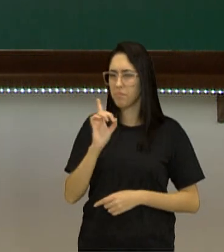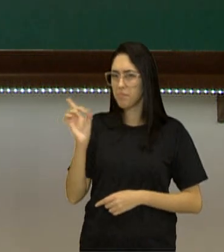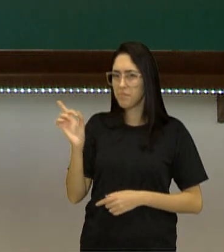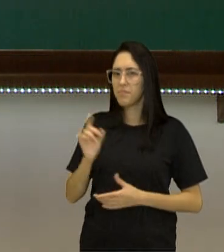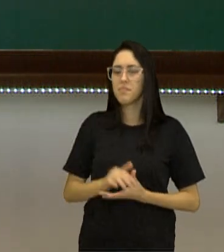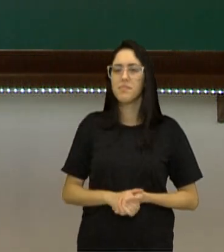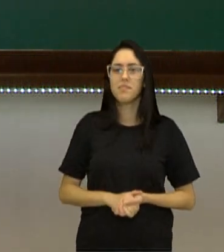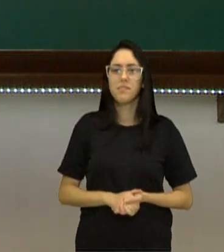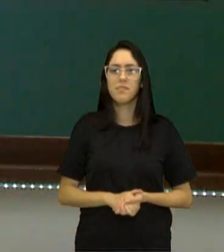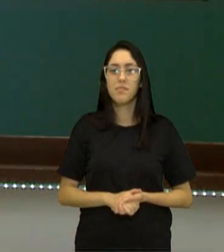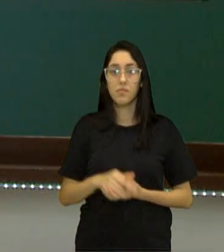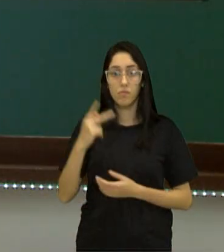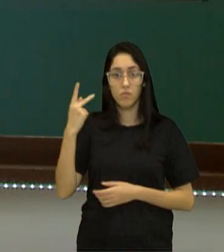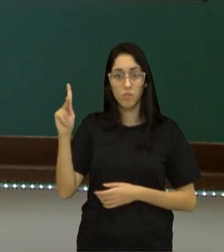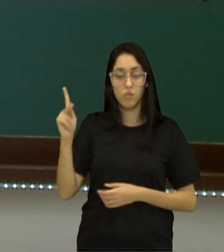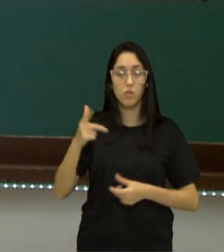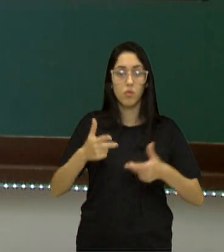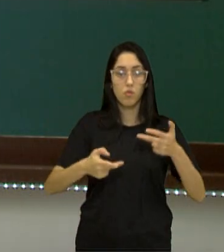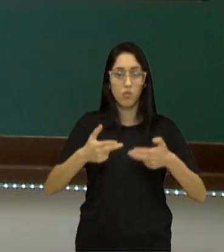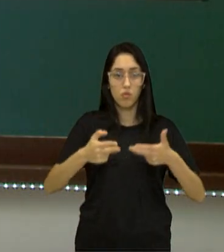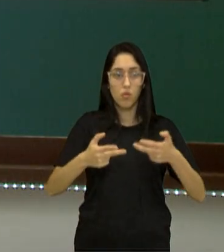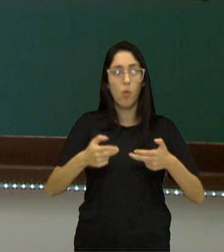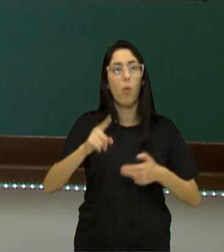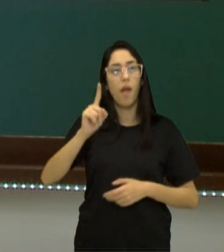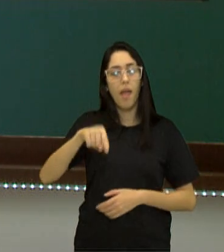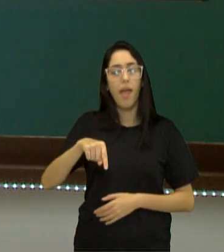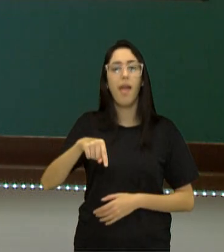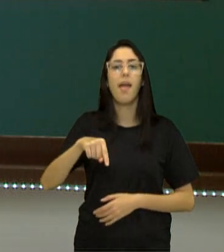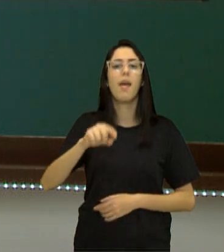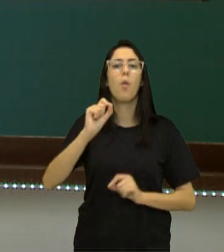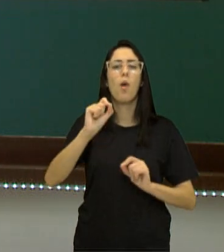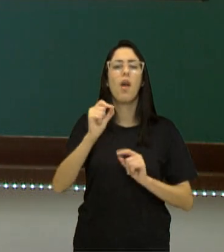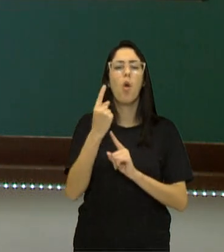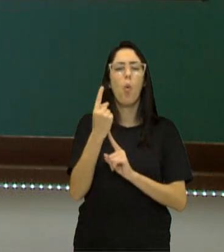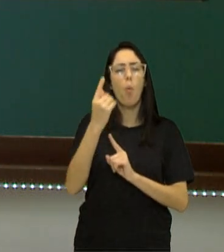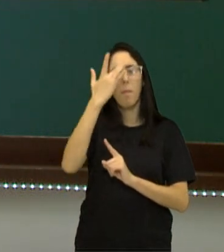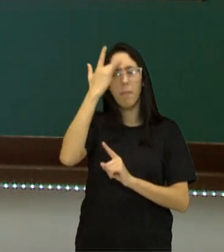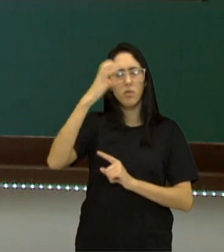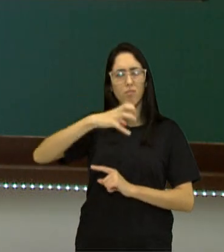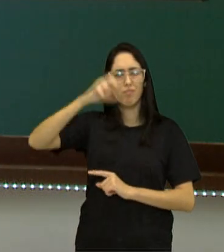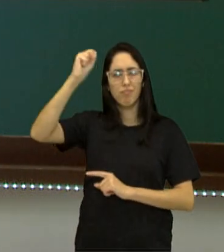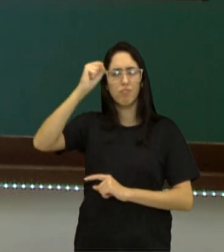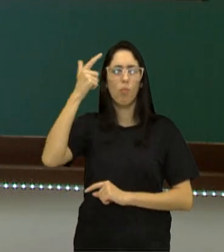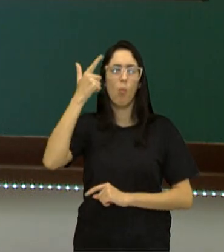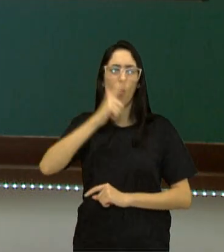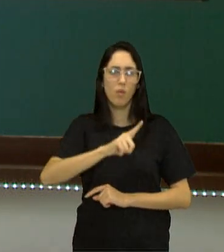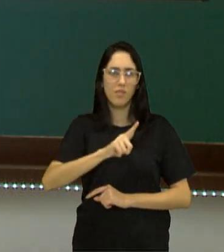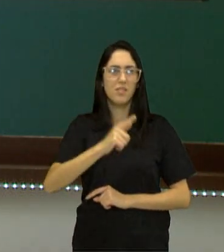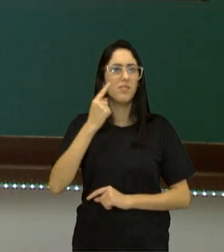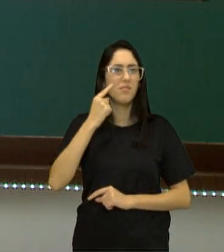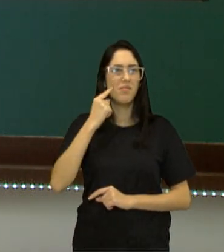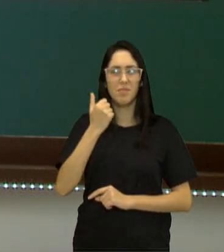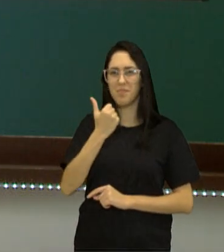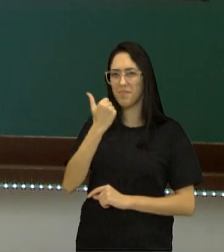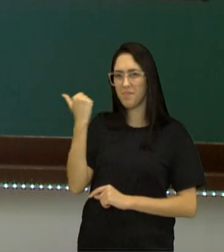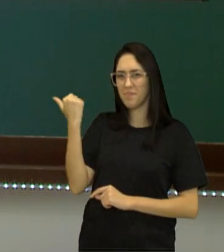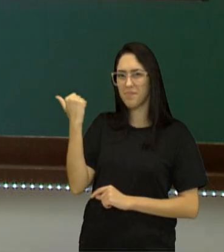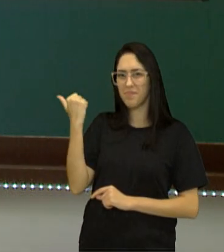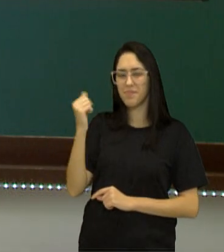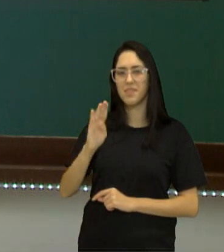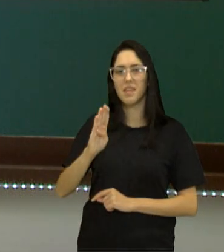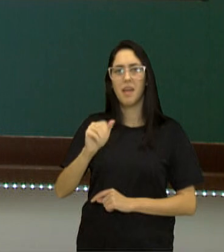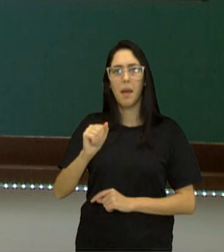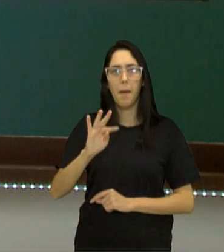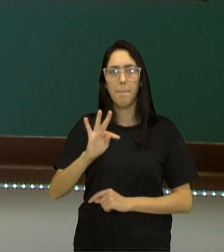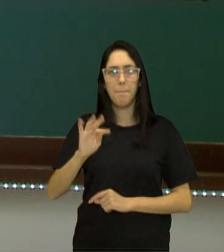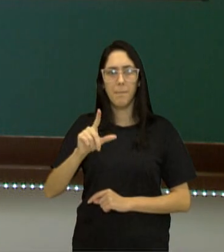Então, o gênero do jogo é um battle royale. Está escrito lá no início do nosso texto. Está aqui, olha. Gênero, o gênero